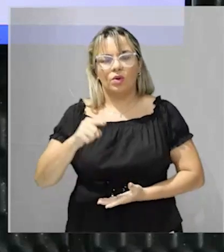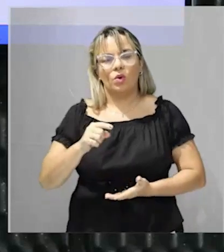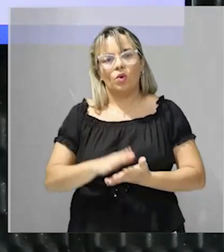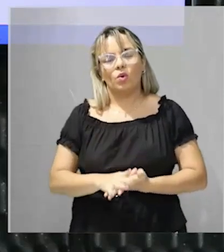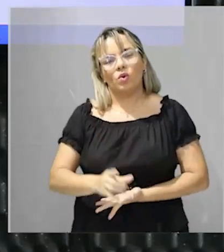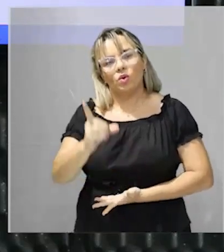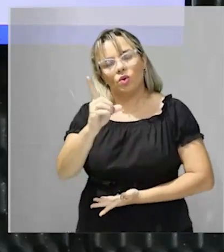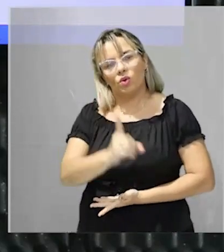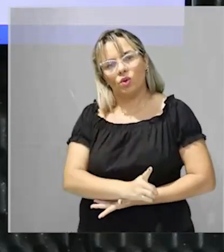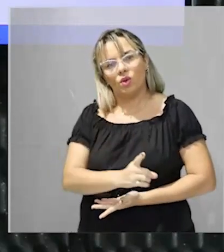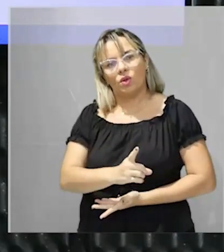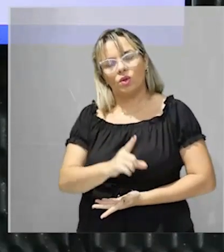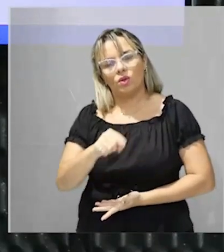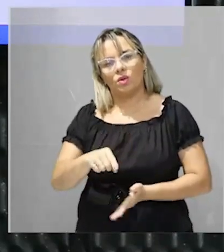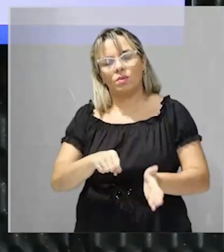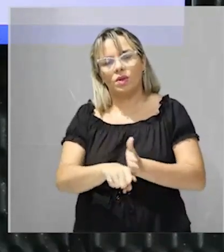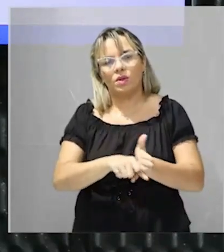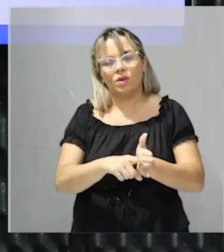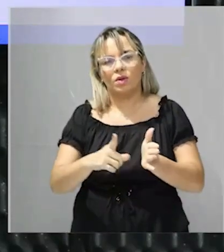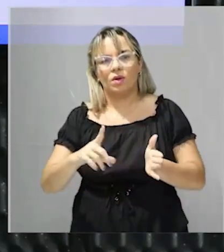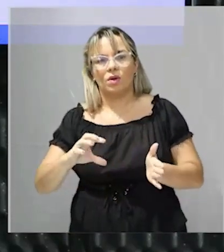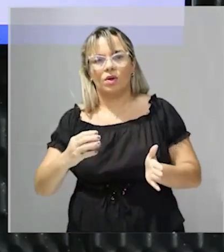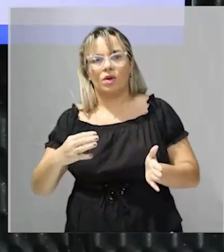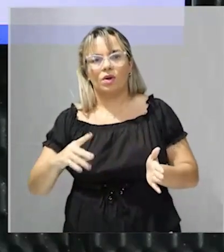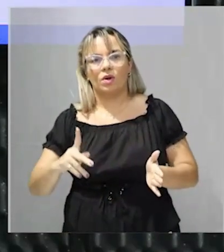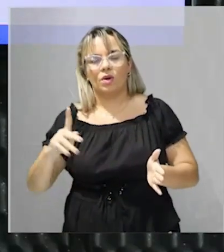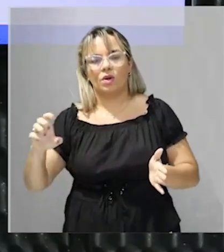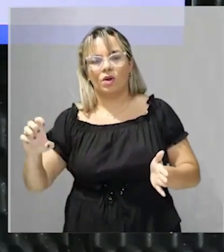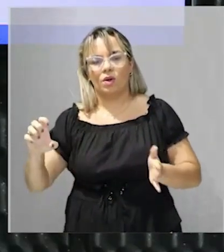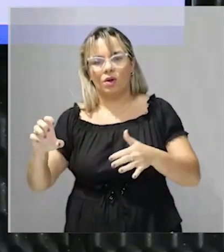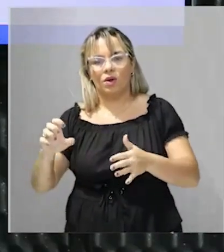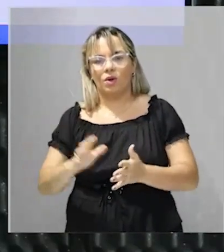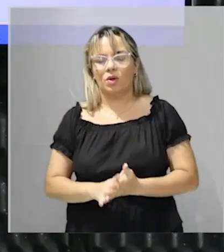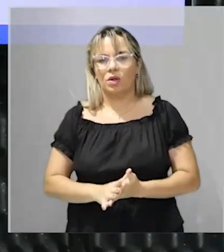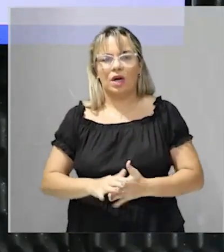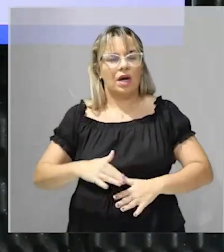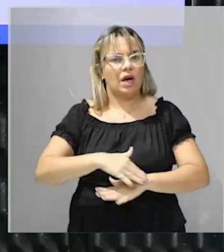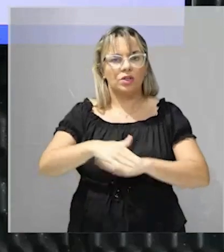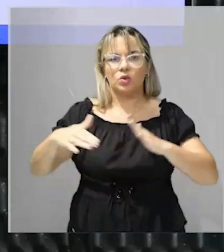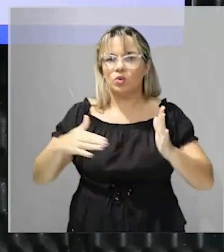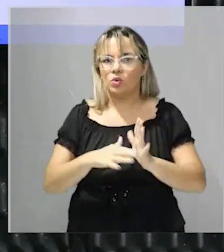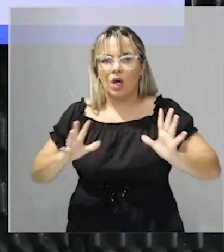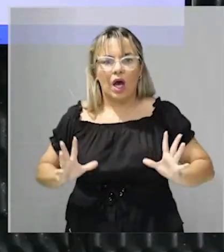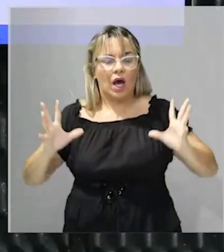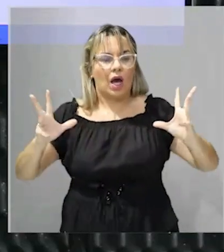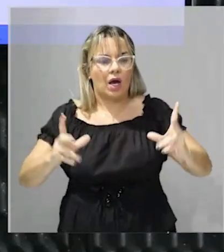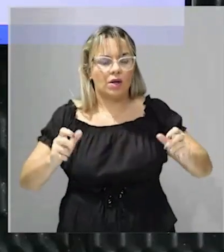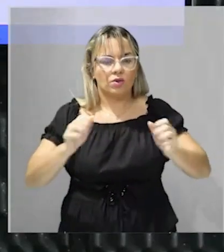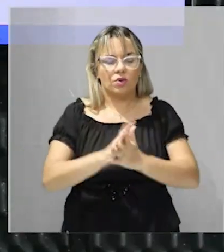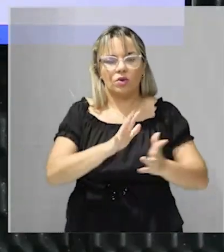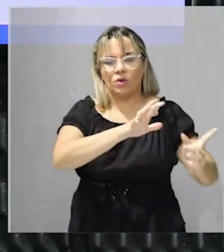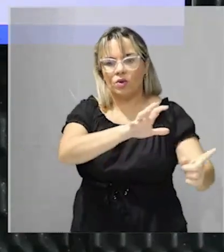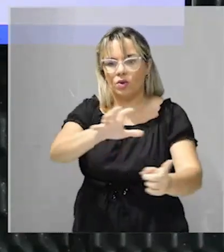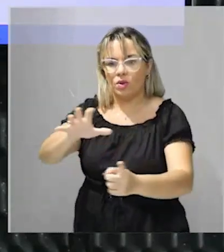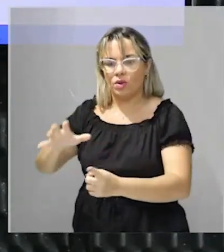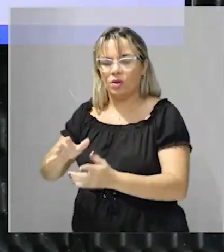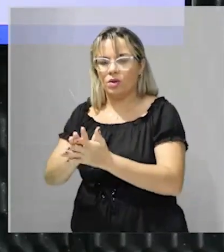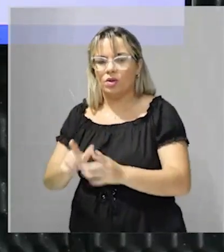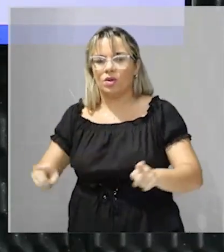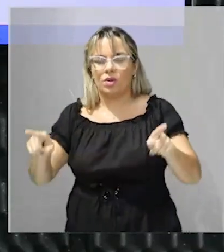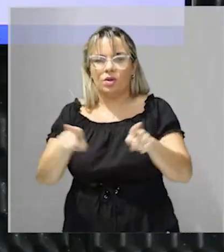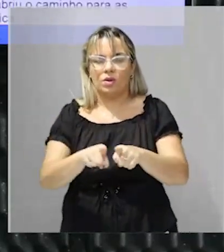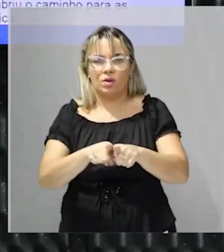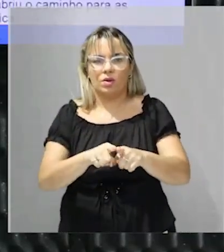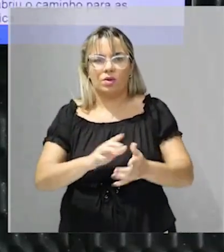como universais inalienáveis ou seja o jus naturalismo de Locke que vai estar presente também